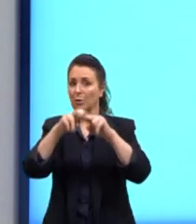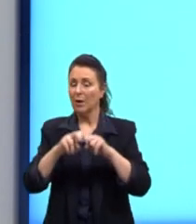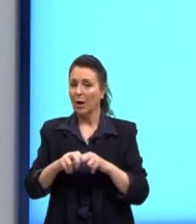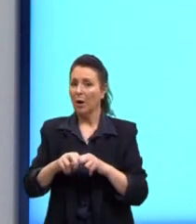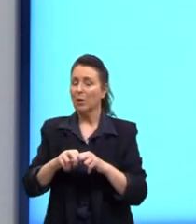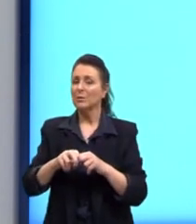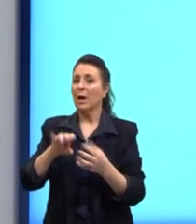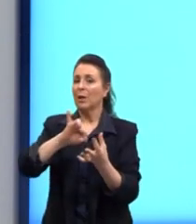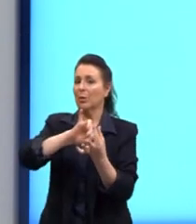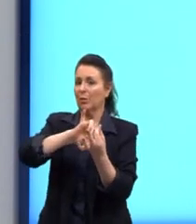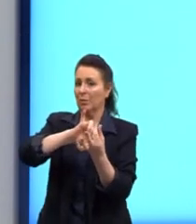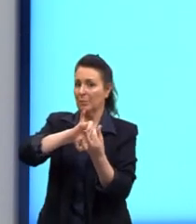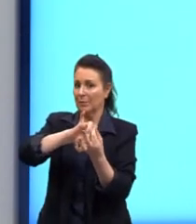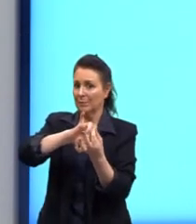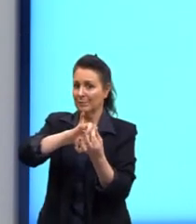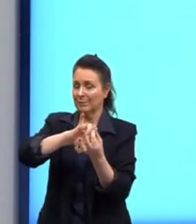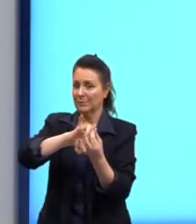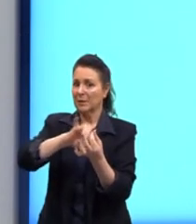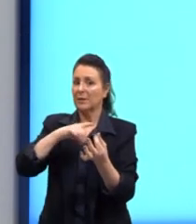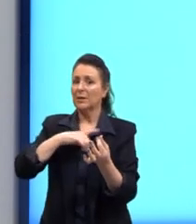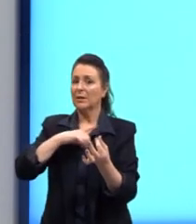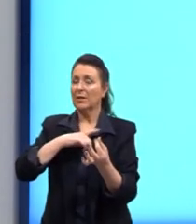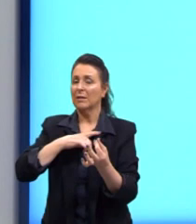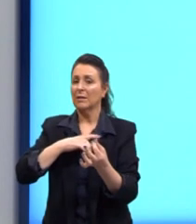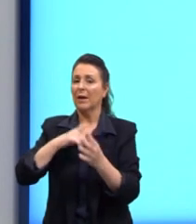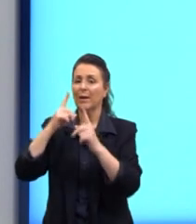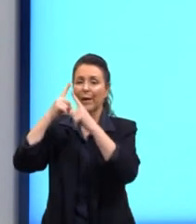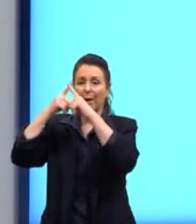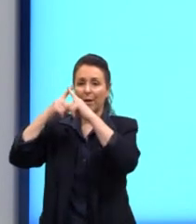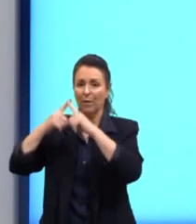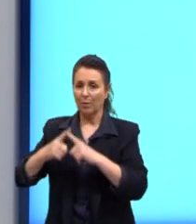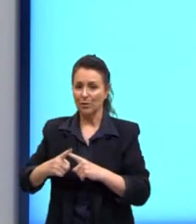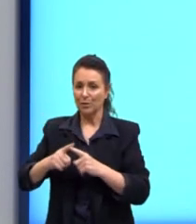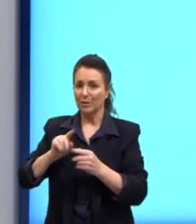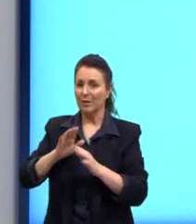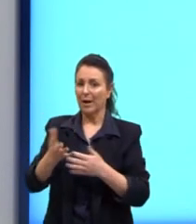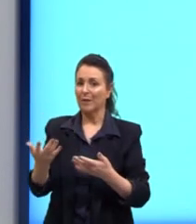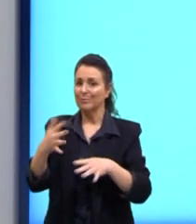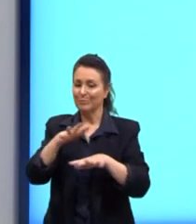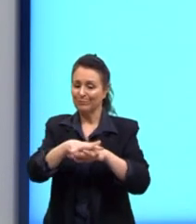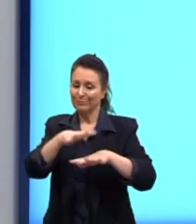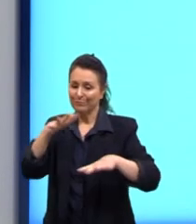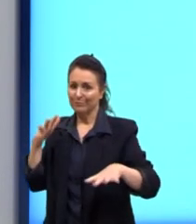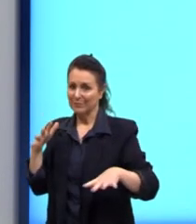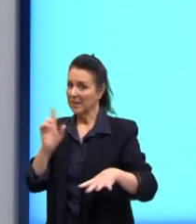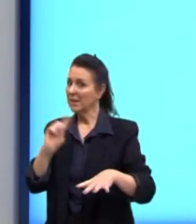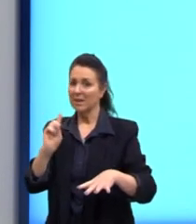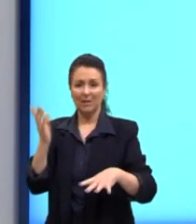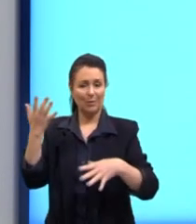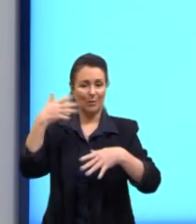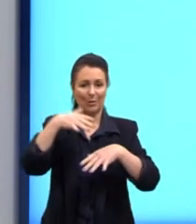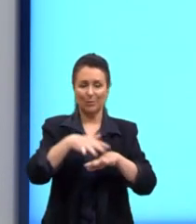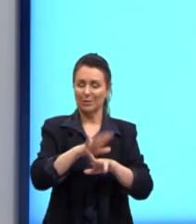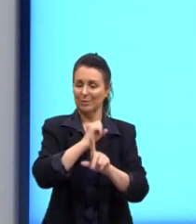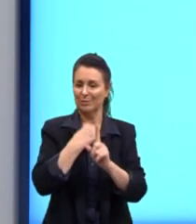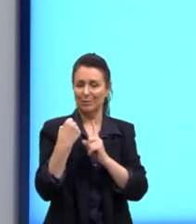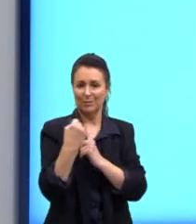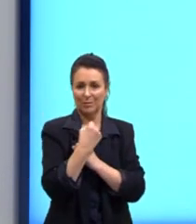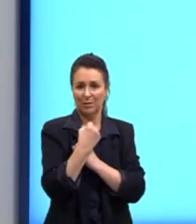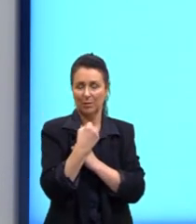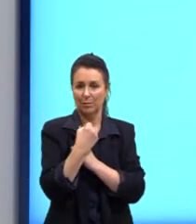lógica da discriminação e não a desejada inclusão social. Primeiro período,